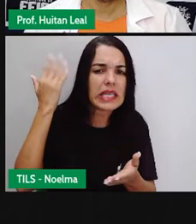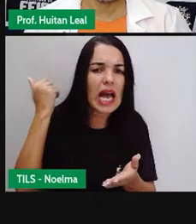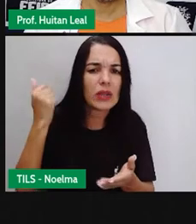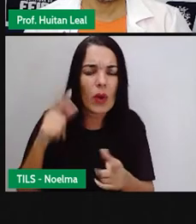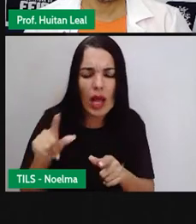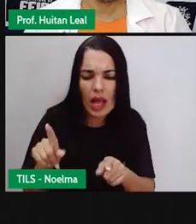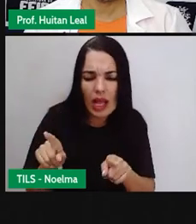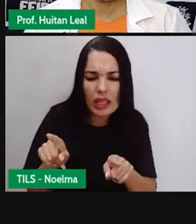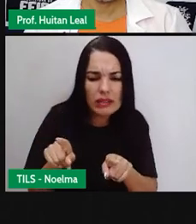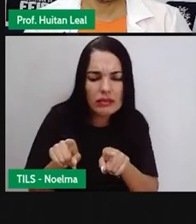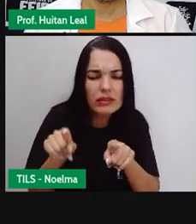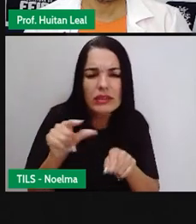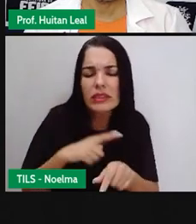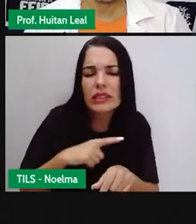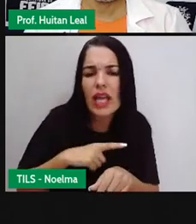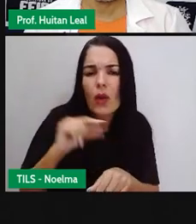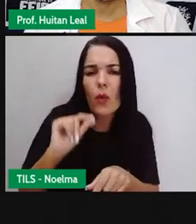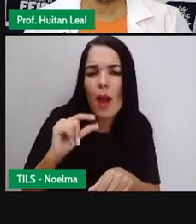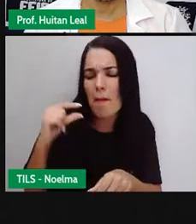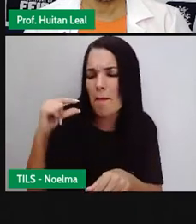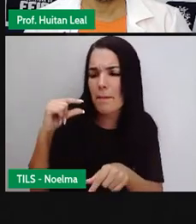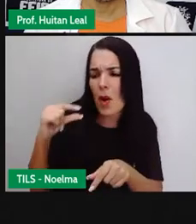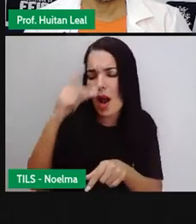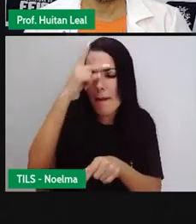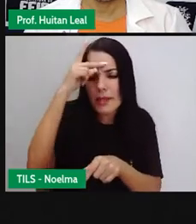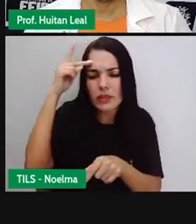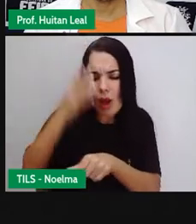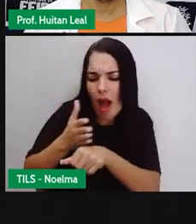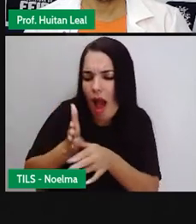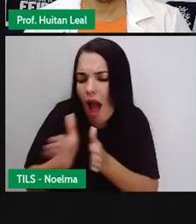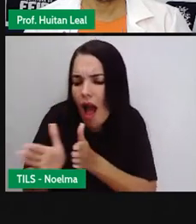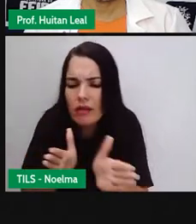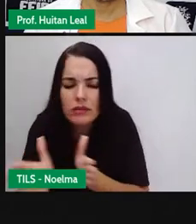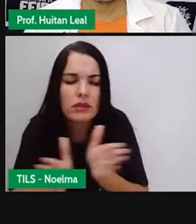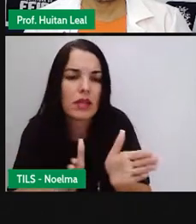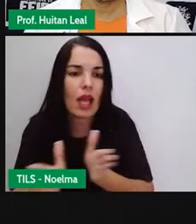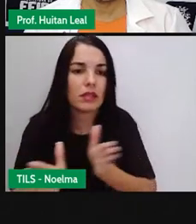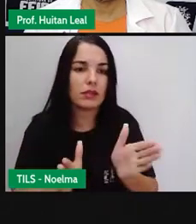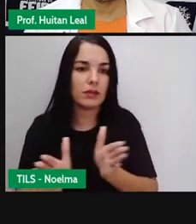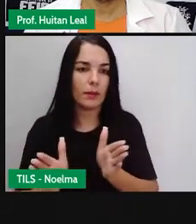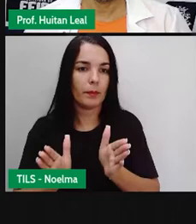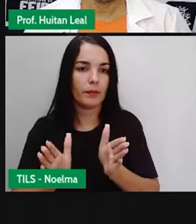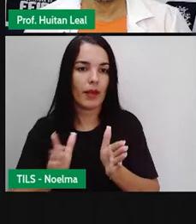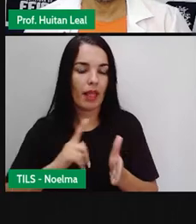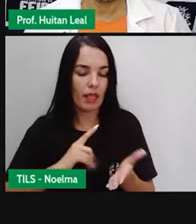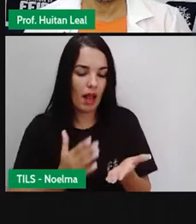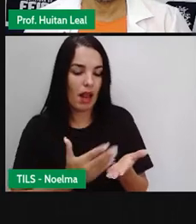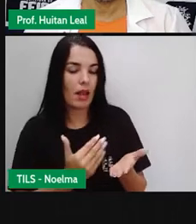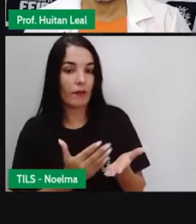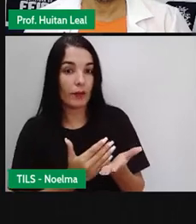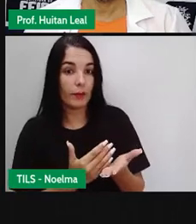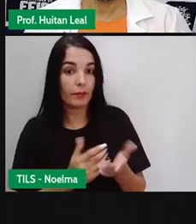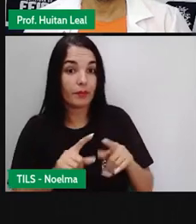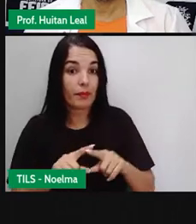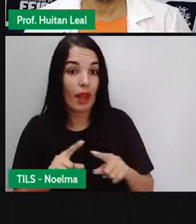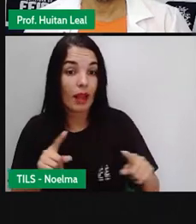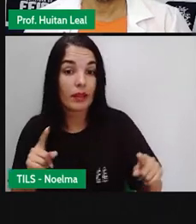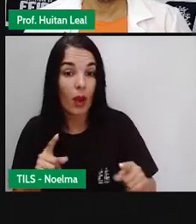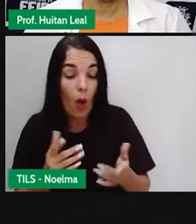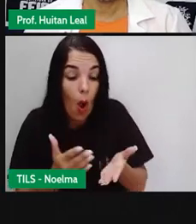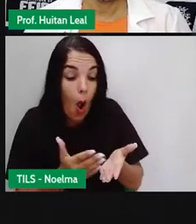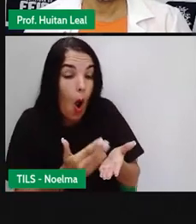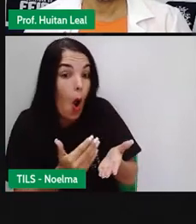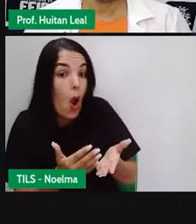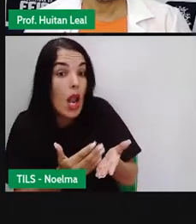grande valor que o livro tem para a cultura, para desenvolvimento pessoal do indivíduo. Então, o